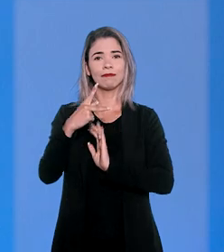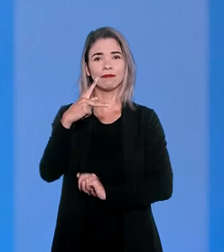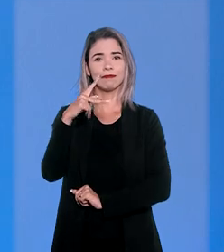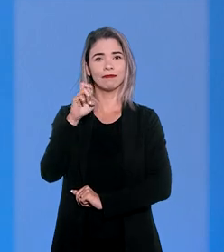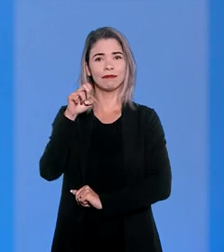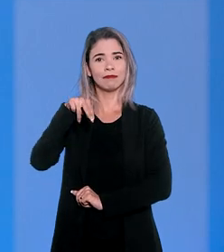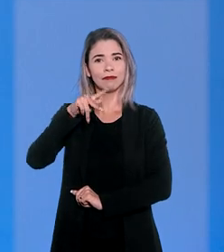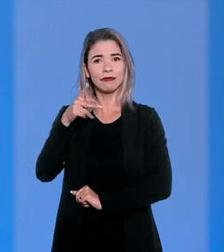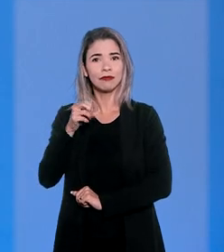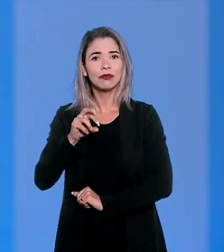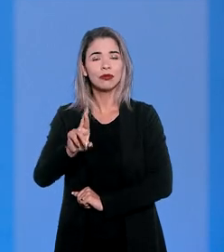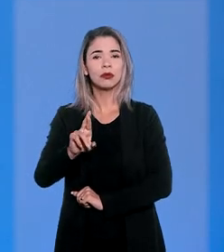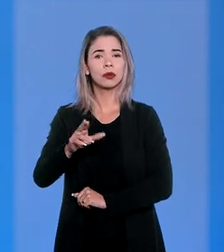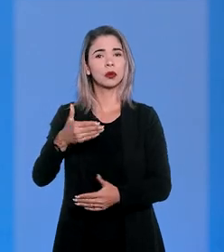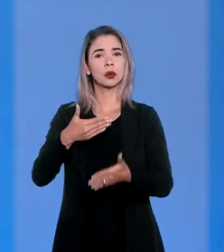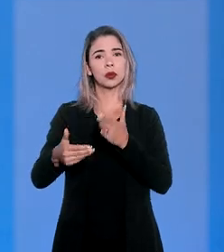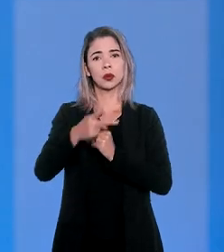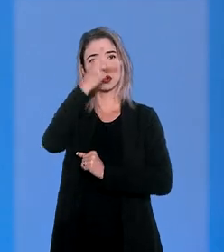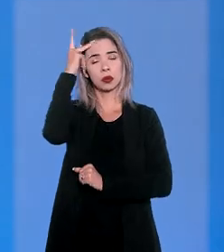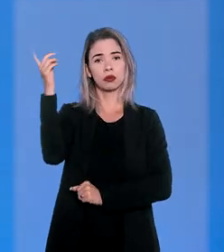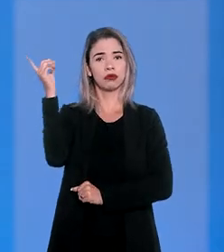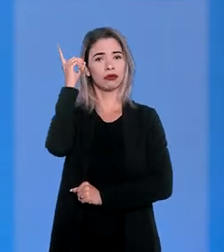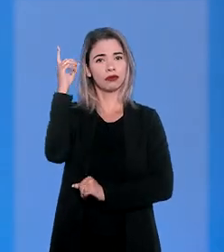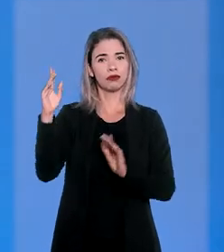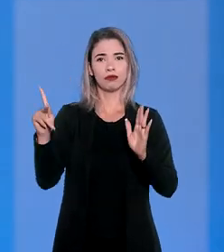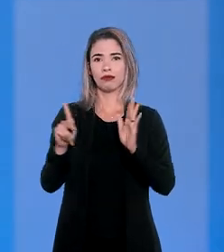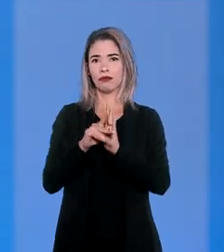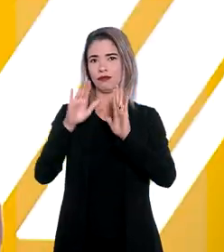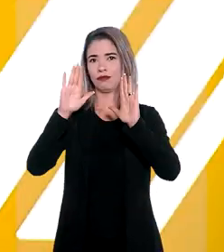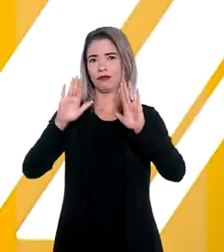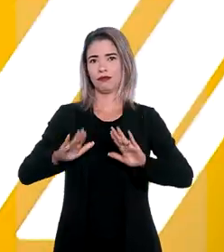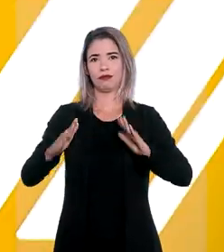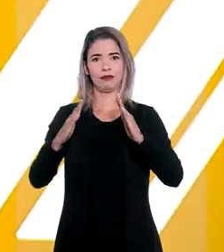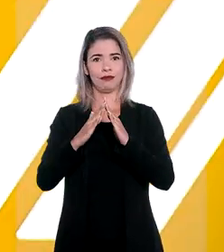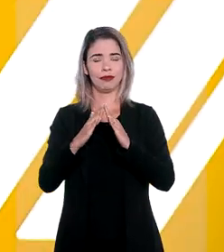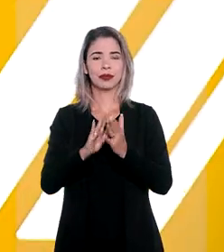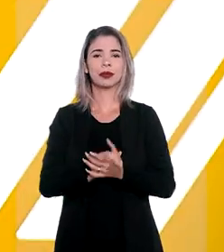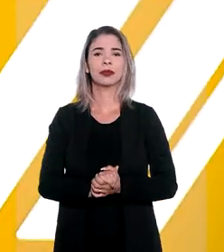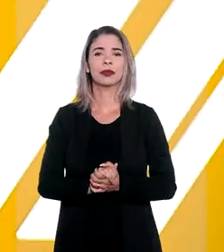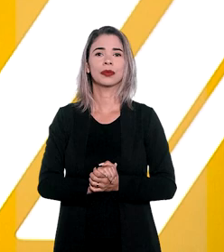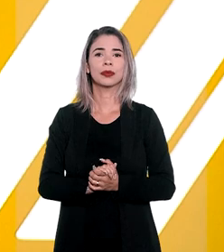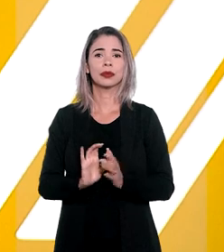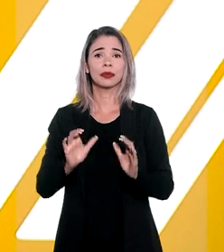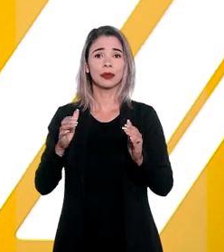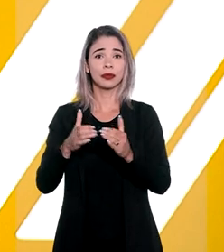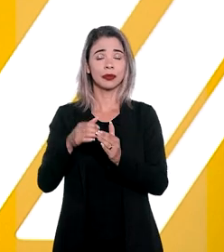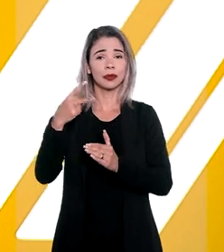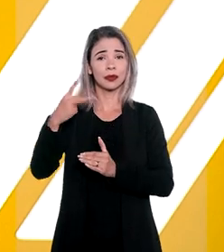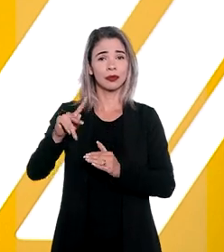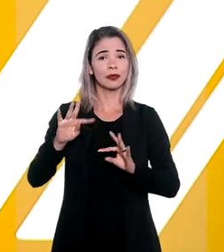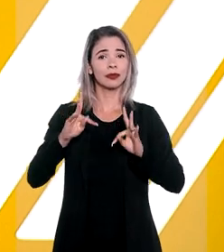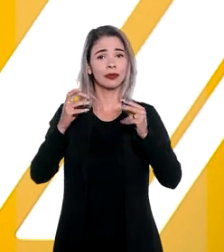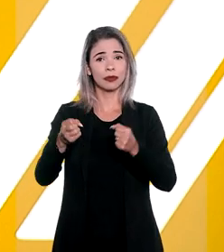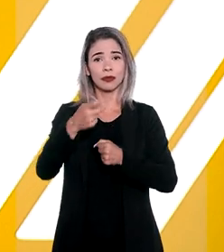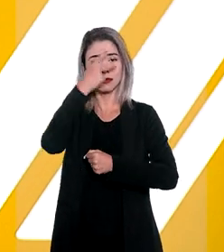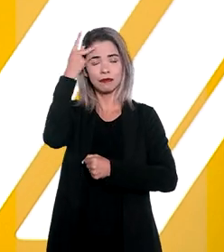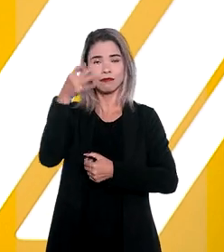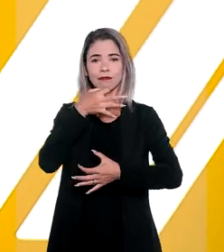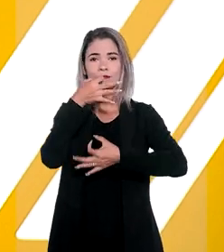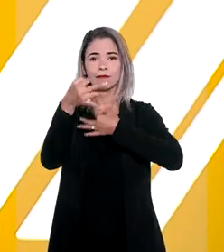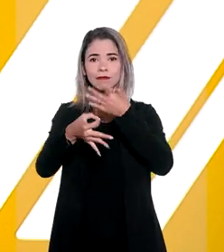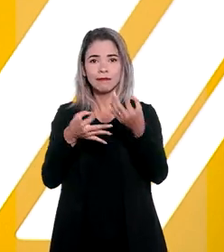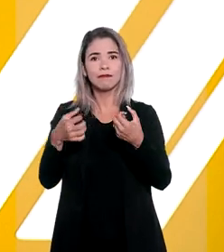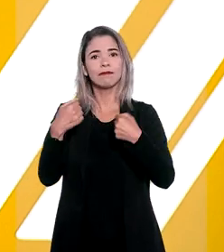independentemente de quem seja o proprietário do bem. Para o colegiado, a manifestação de todos os